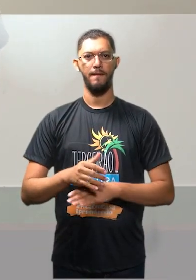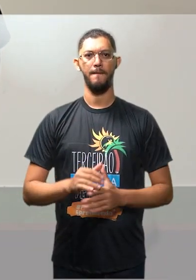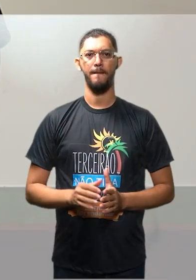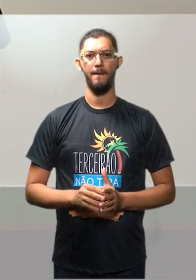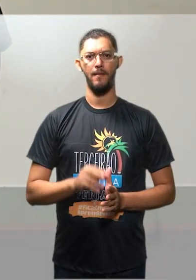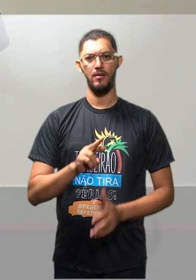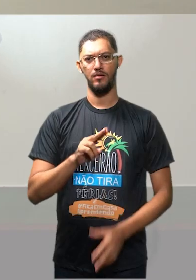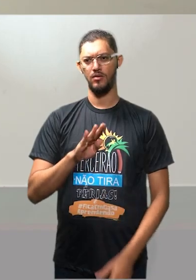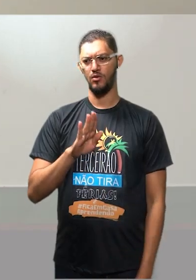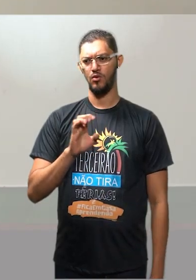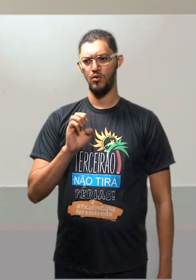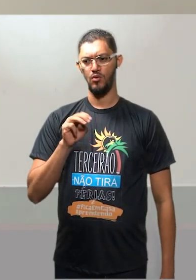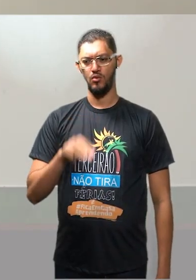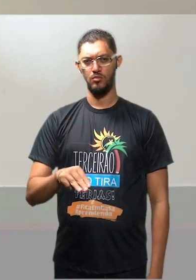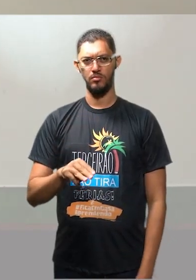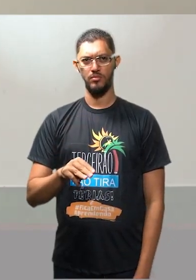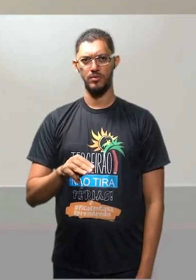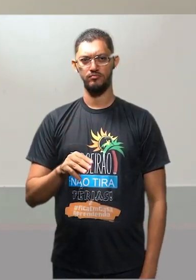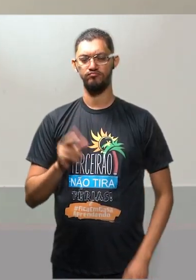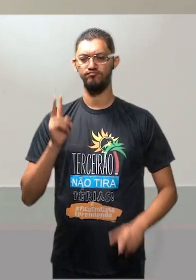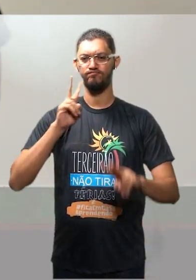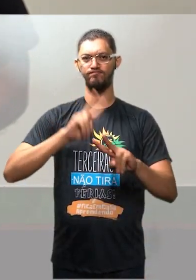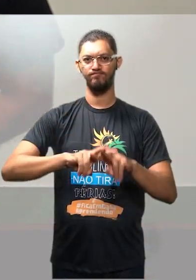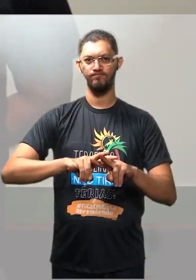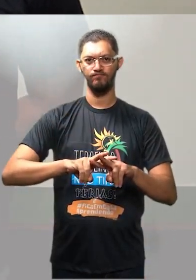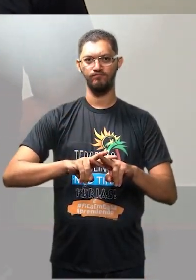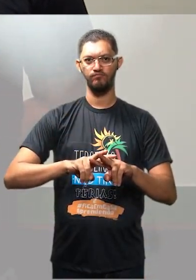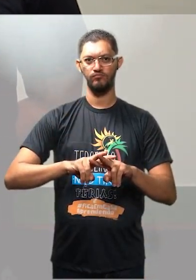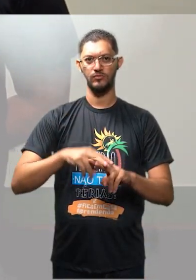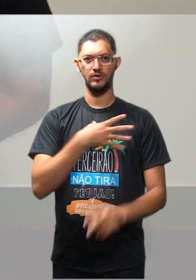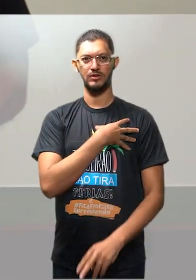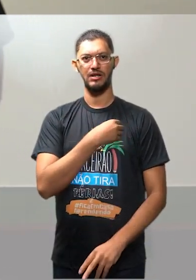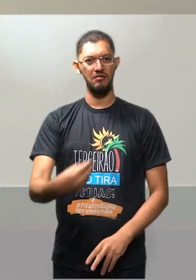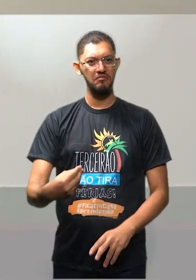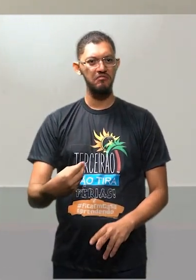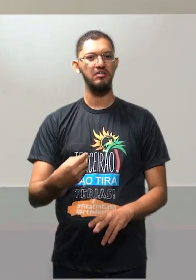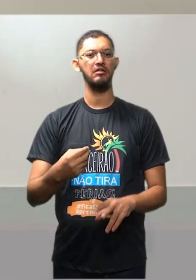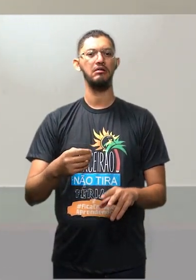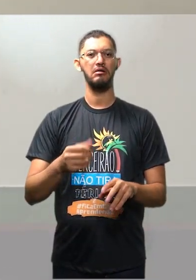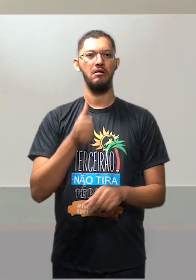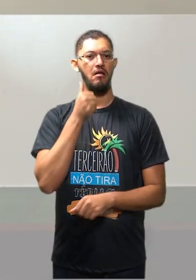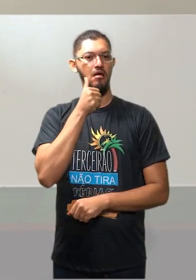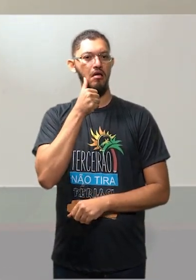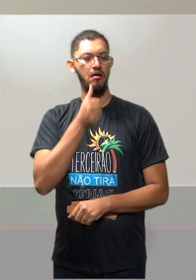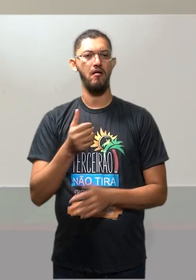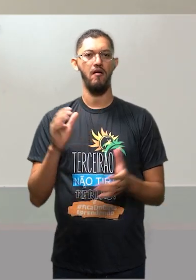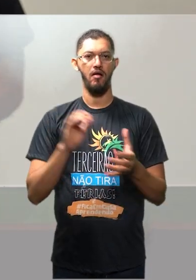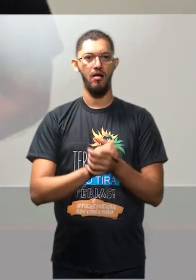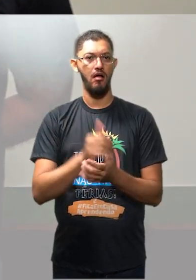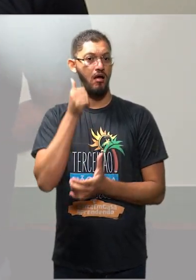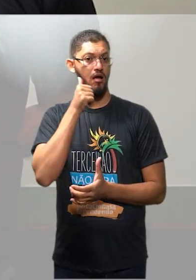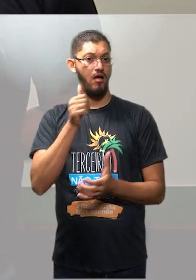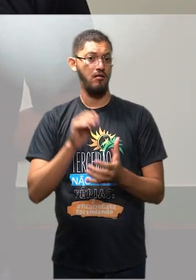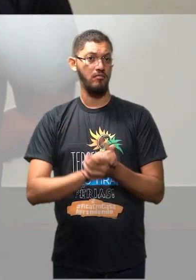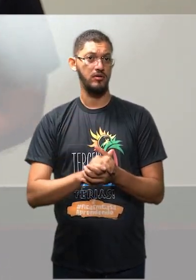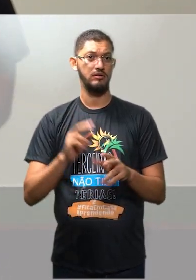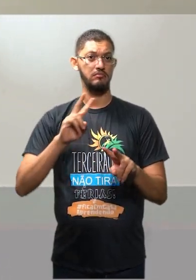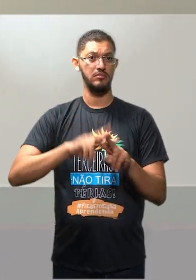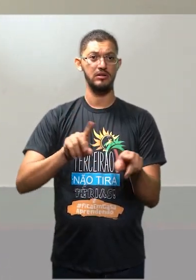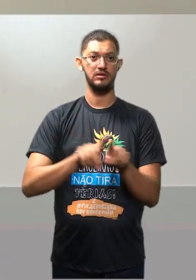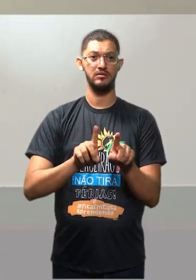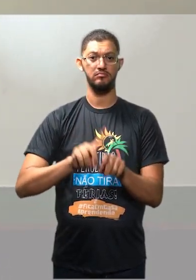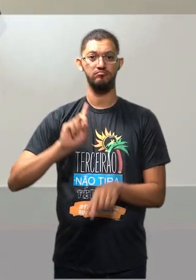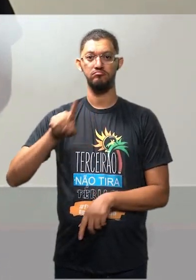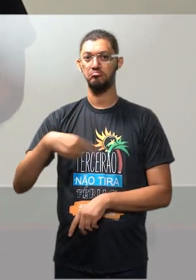Rubem Paiva, ele foi preso, a filha de 15 anos foi presa, a esposa foi presa e depois